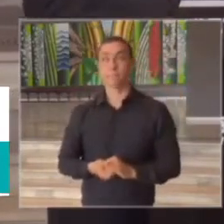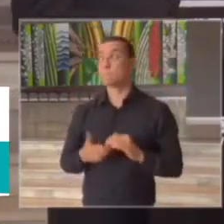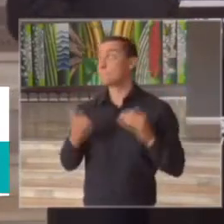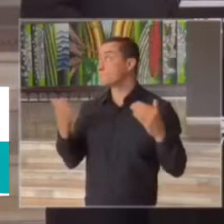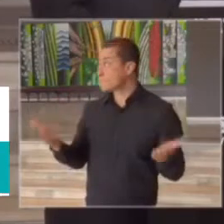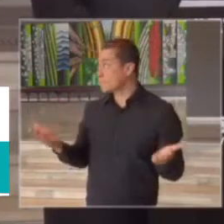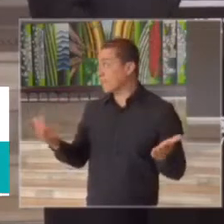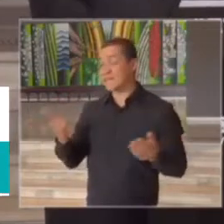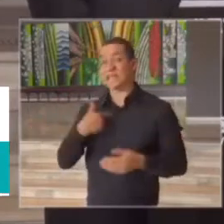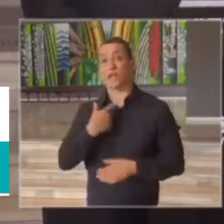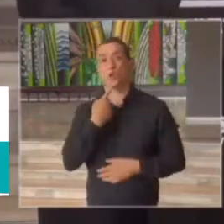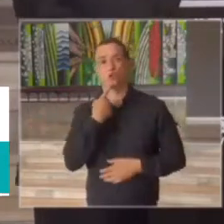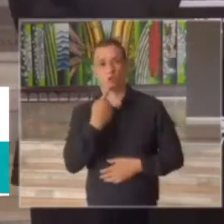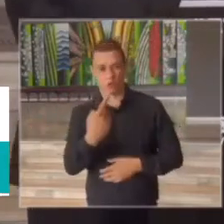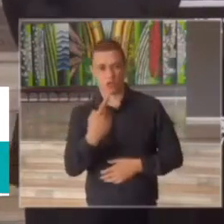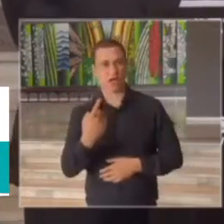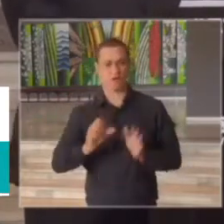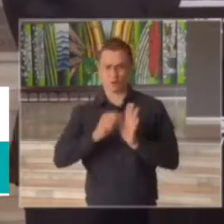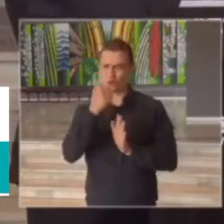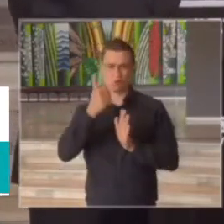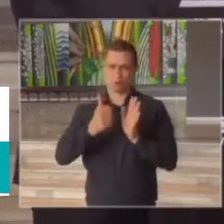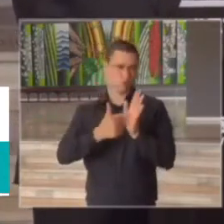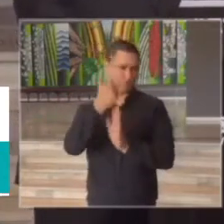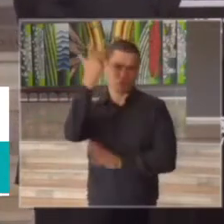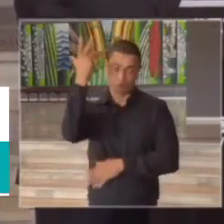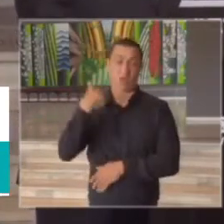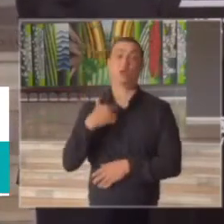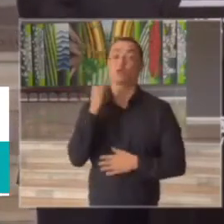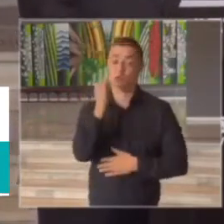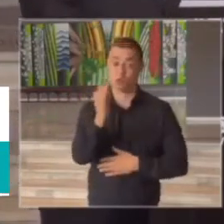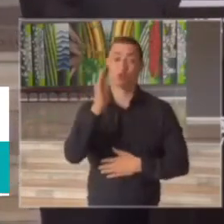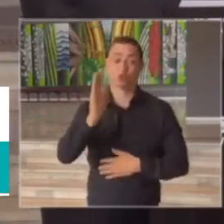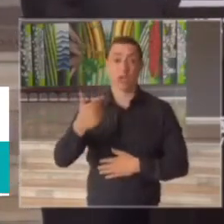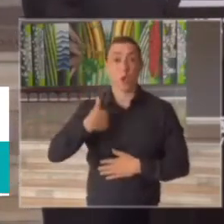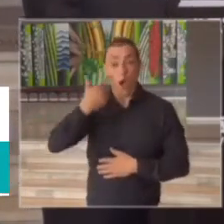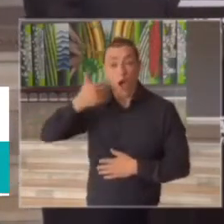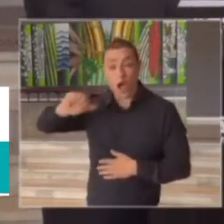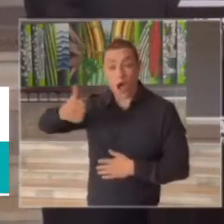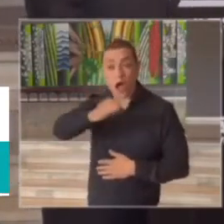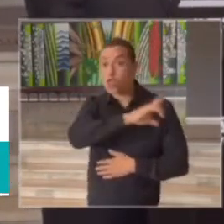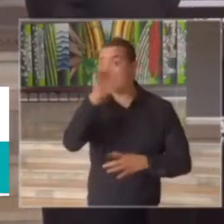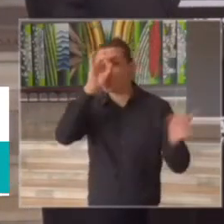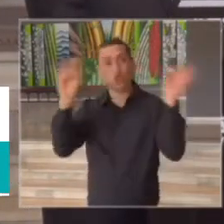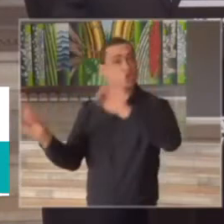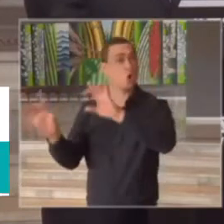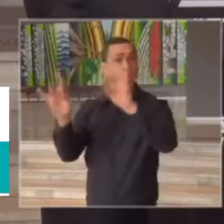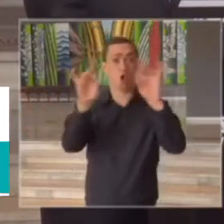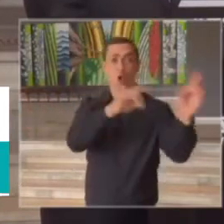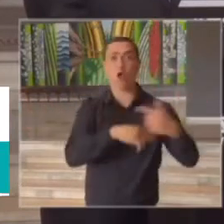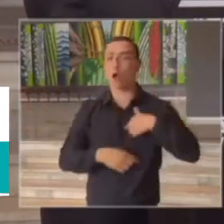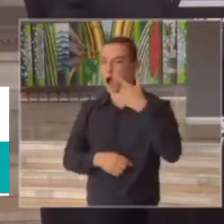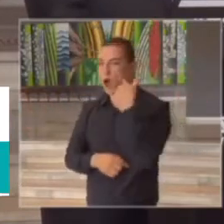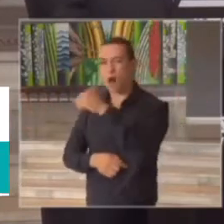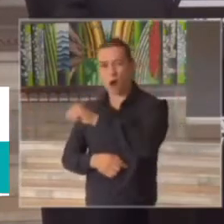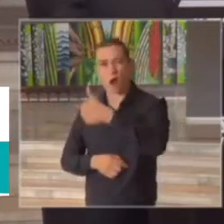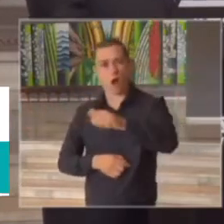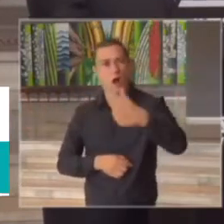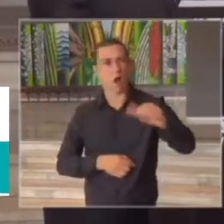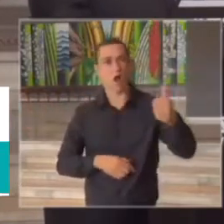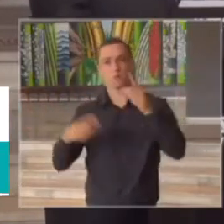as regiões e os municípios nos municípios e agora a intenção do